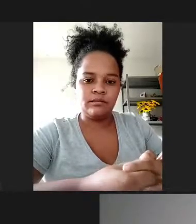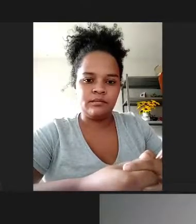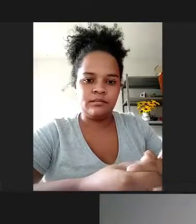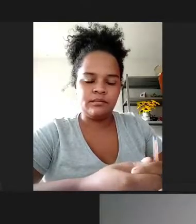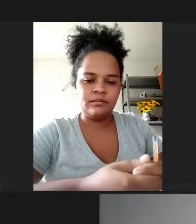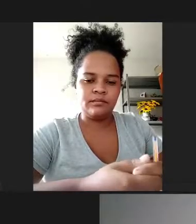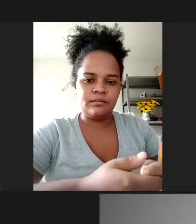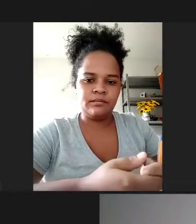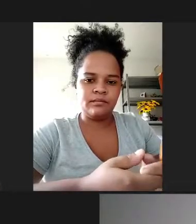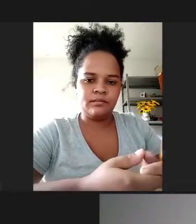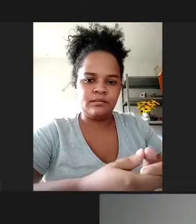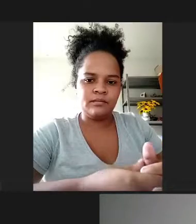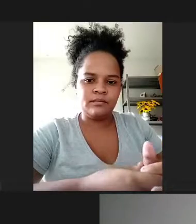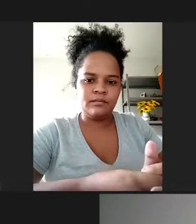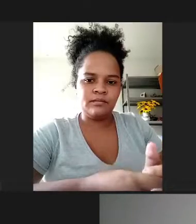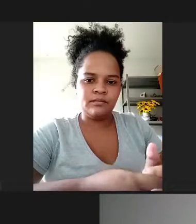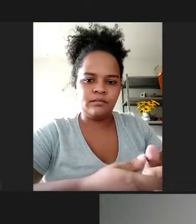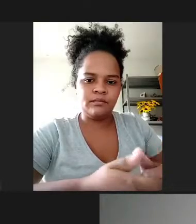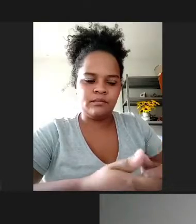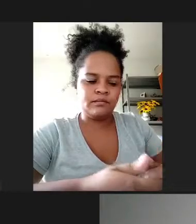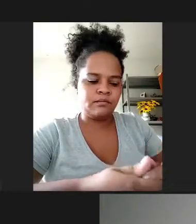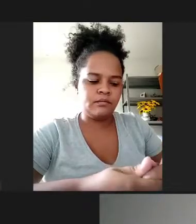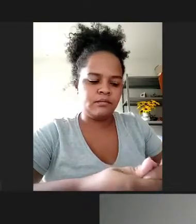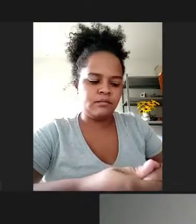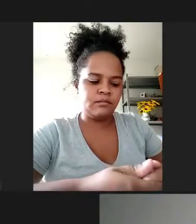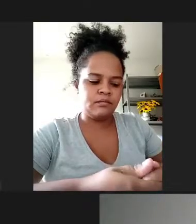para uma melhor é para o uma